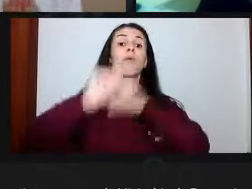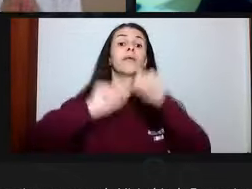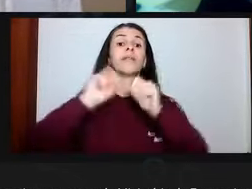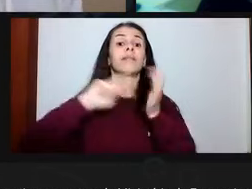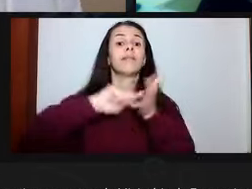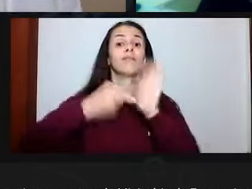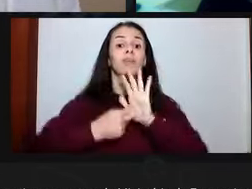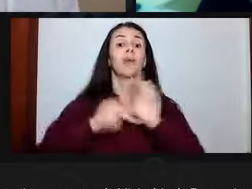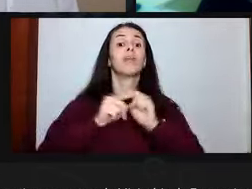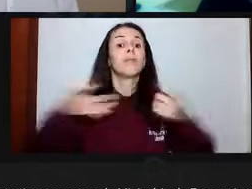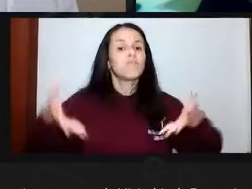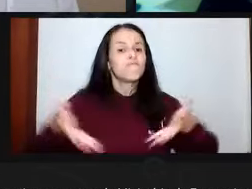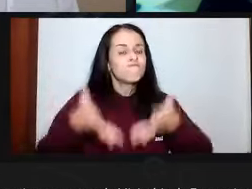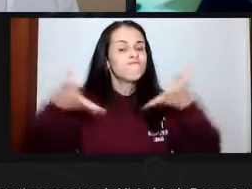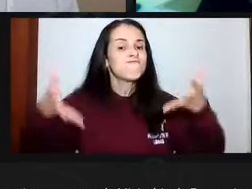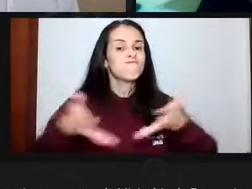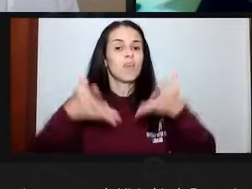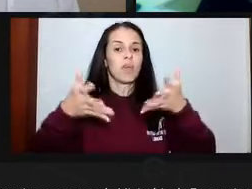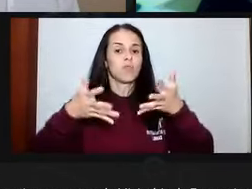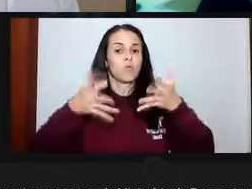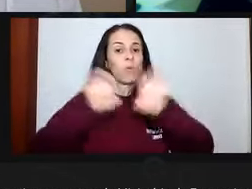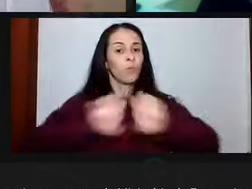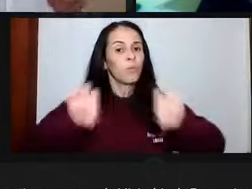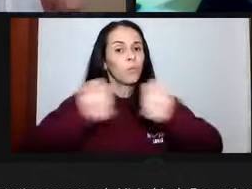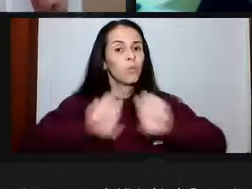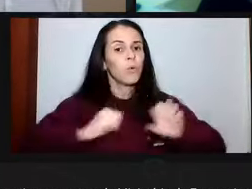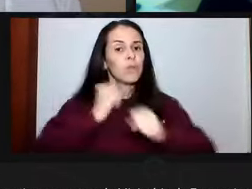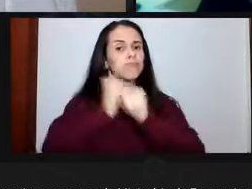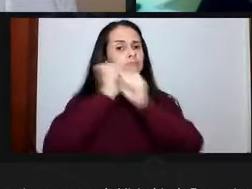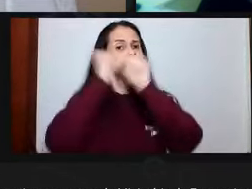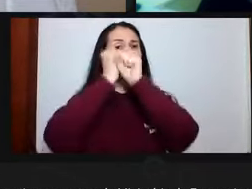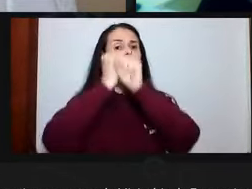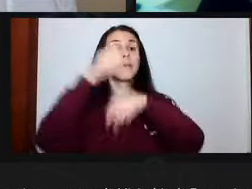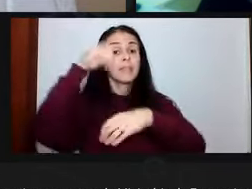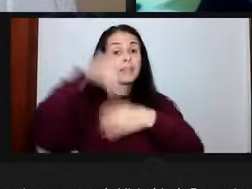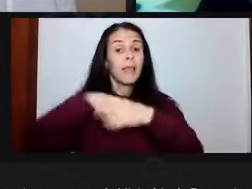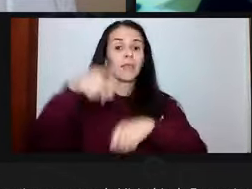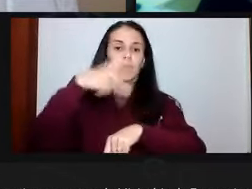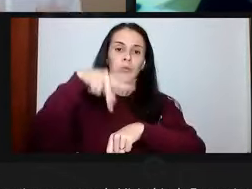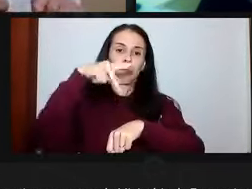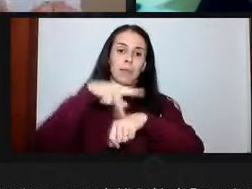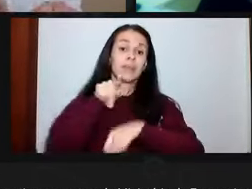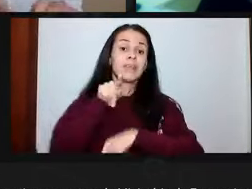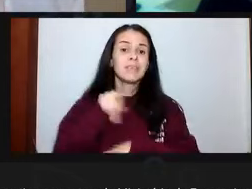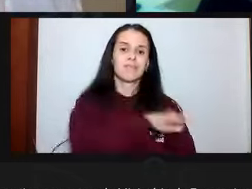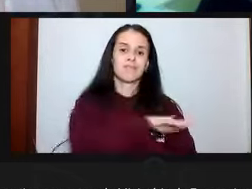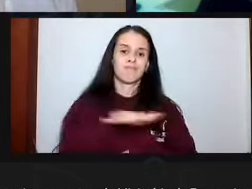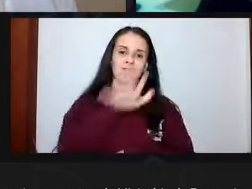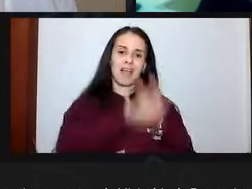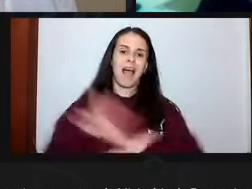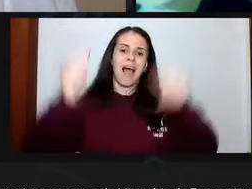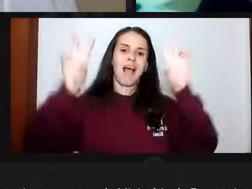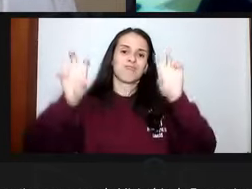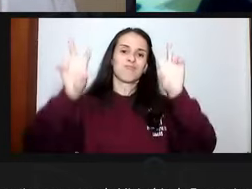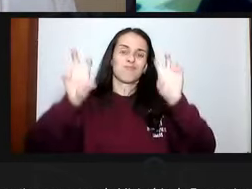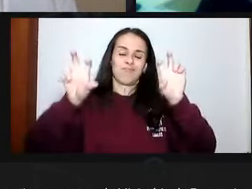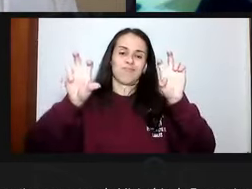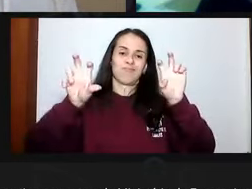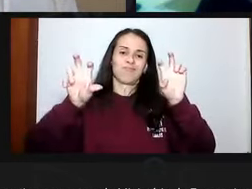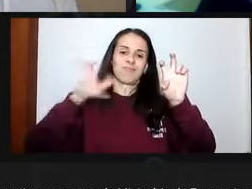infraestrutura pública para o país? É disso que nós estamos falando. É aí que está o serviço público,